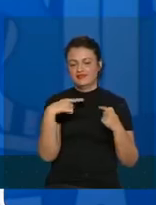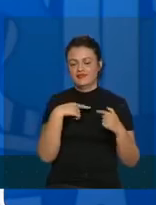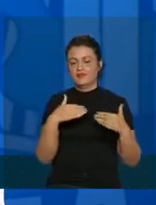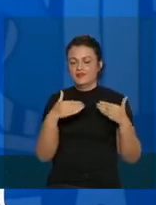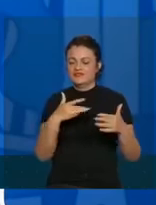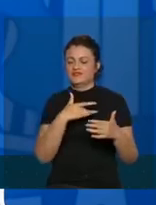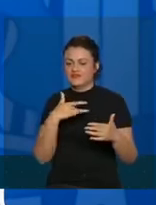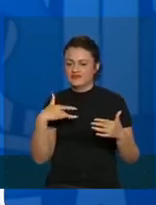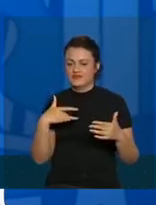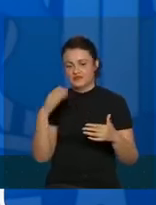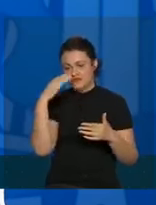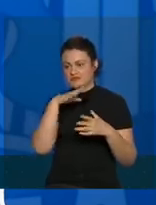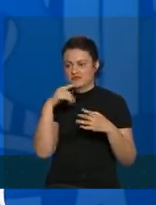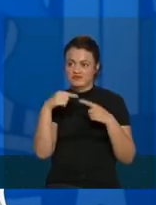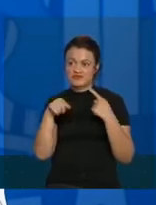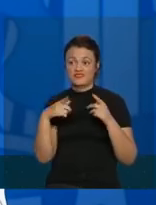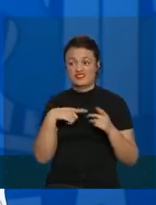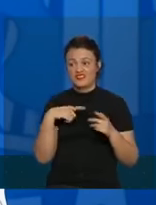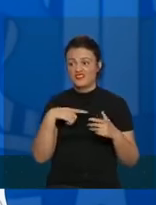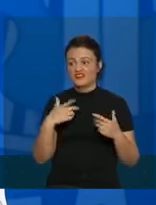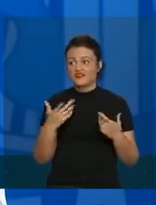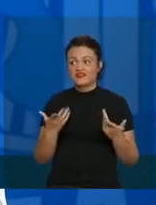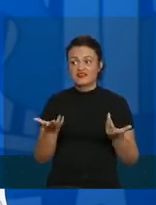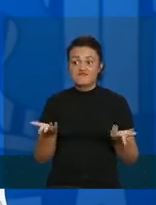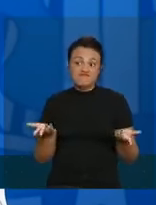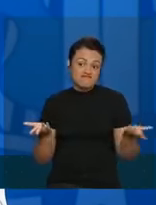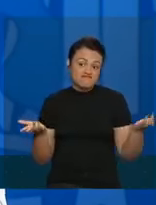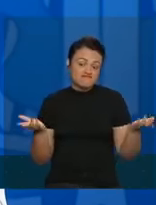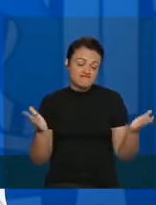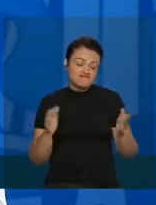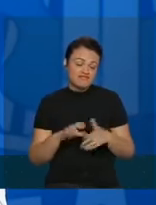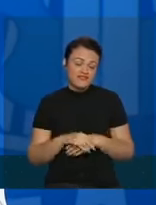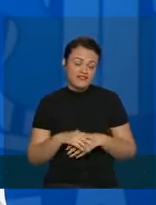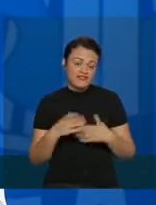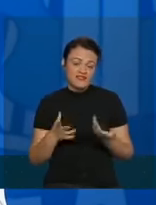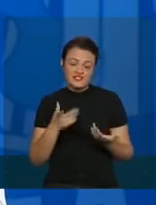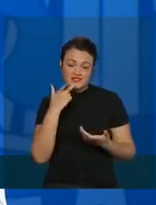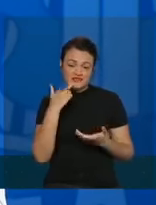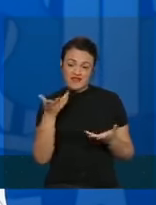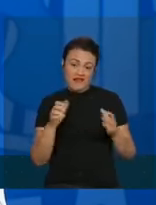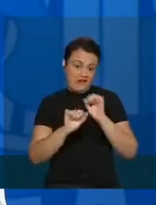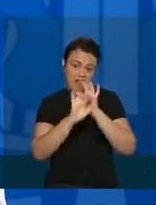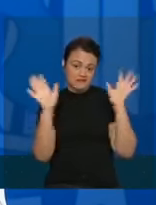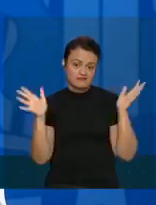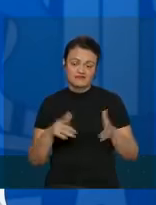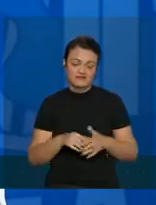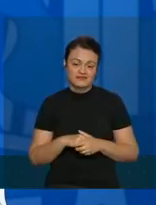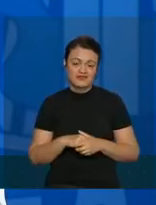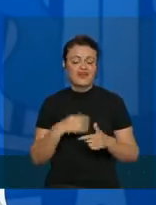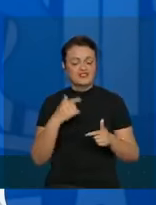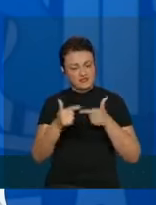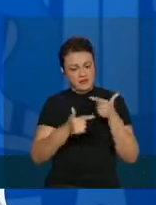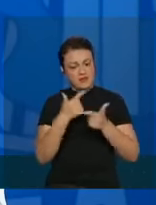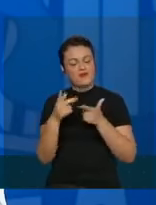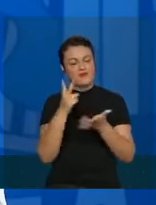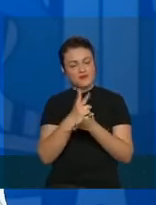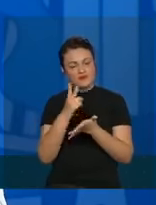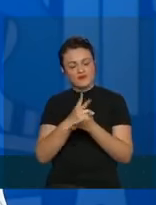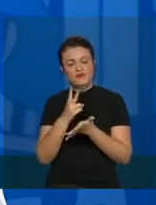Ministério da Saúde. E isso daí a gente colocou e deixa muito claro que a gente vai trabalhar